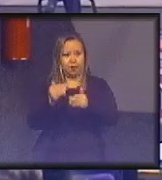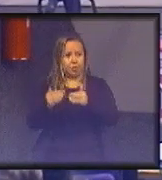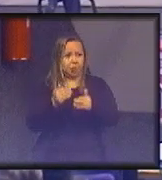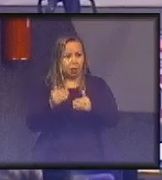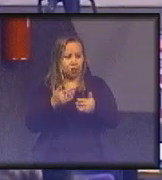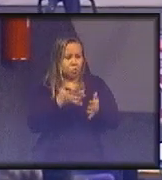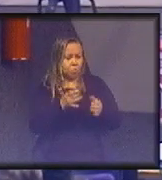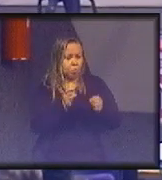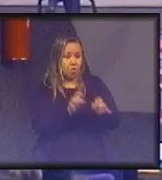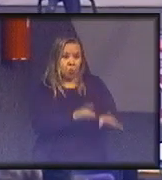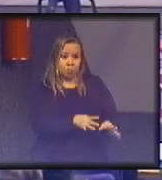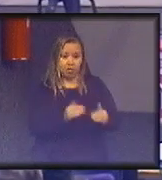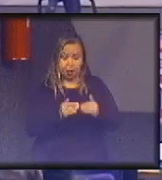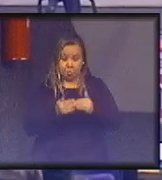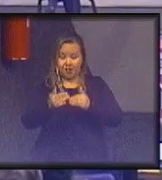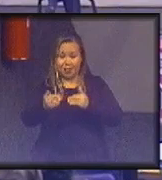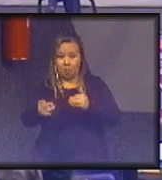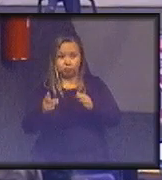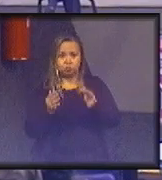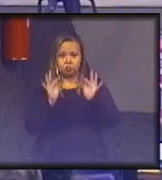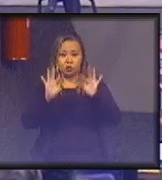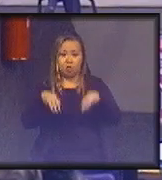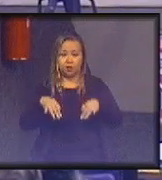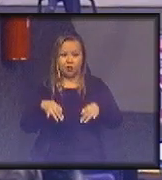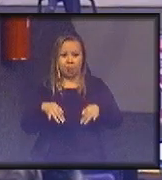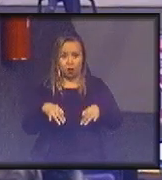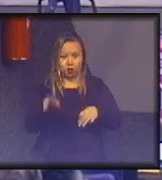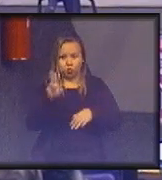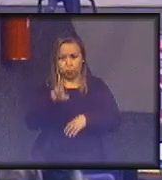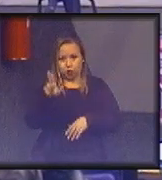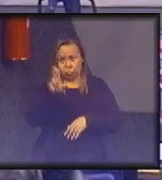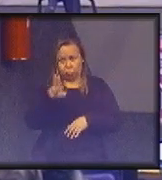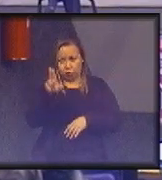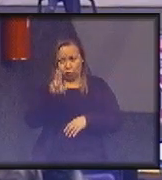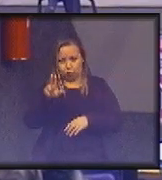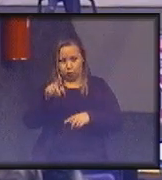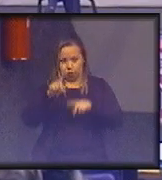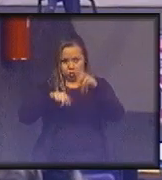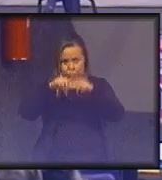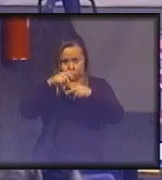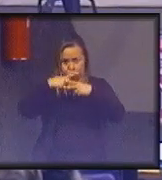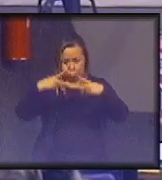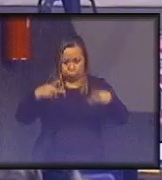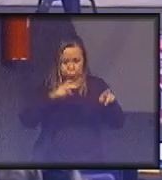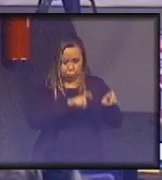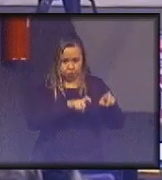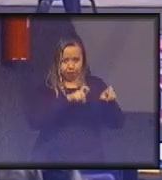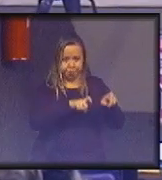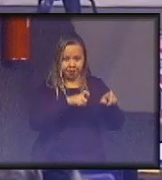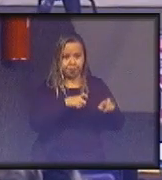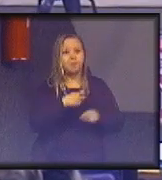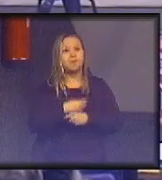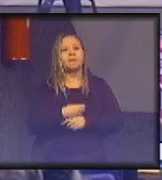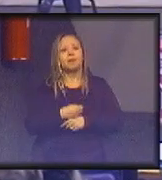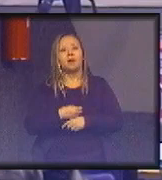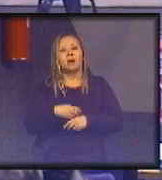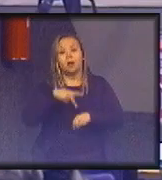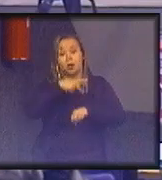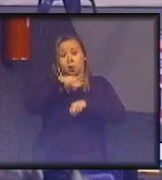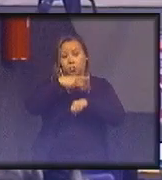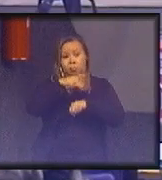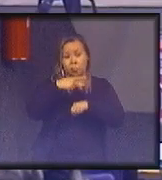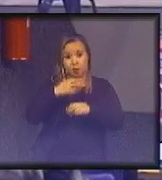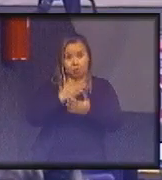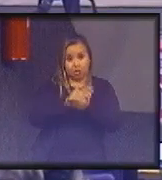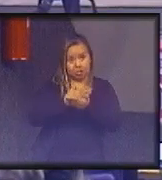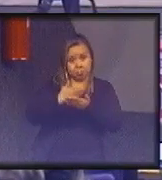desperdício está no final da cadeia, está no uso do produto agrícola. Nos países em desenvolvimento, está no início da